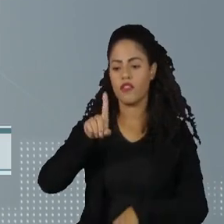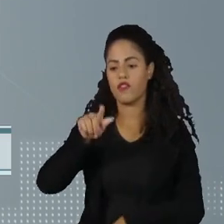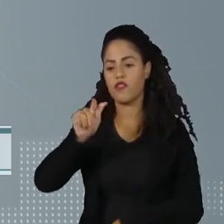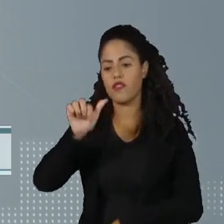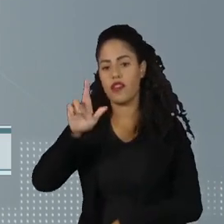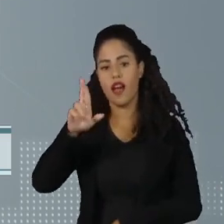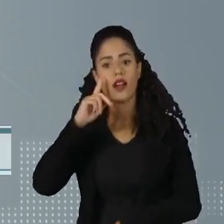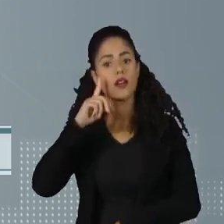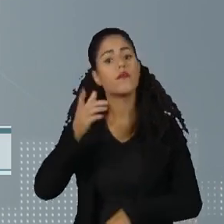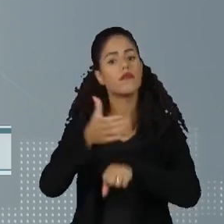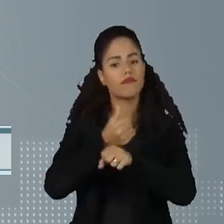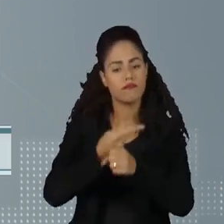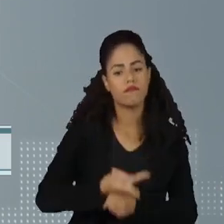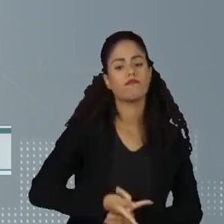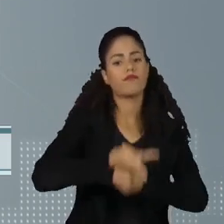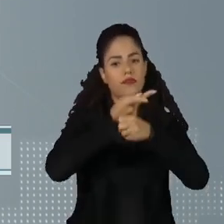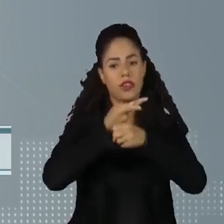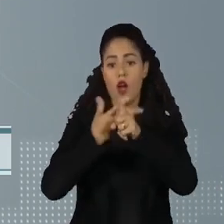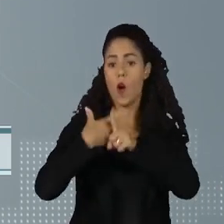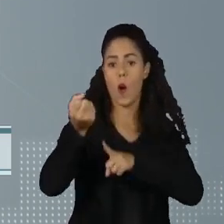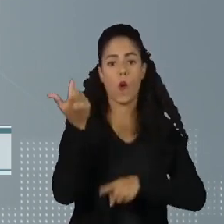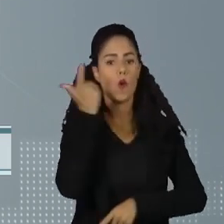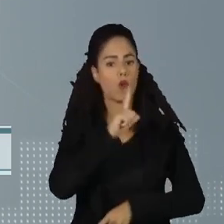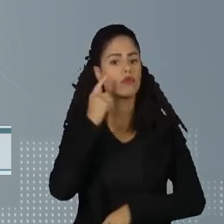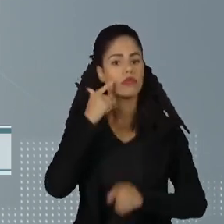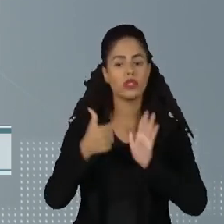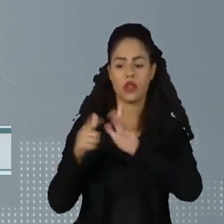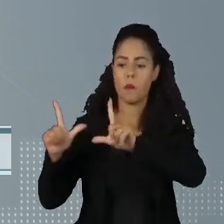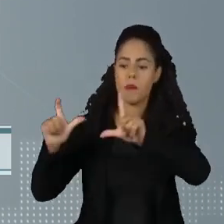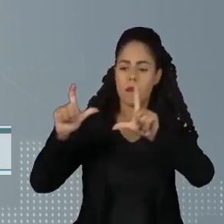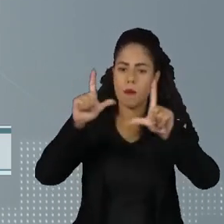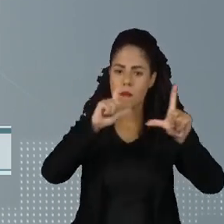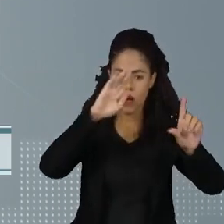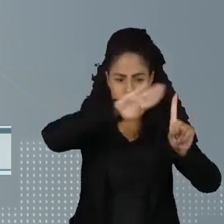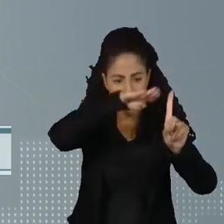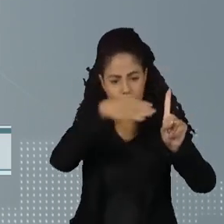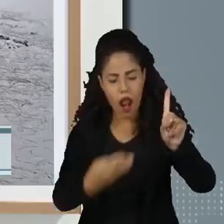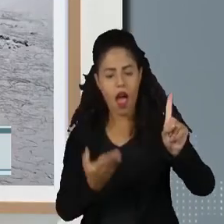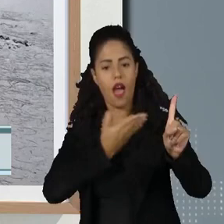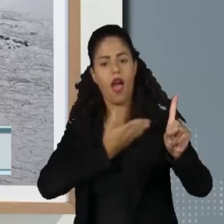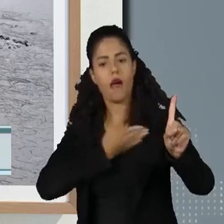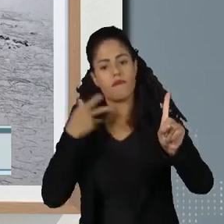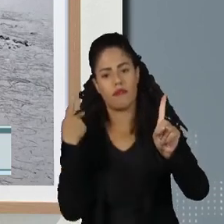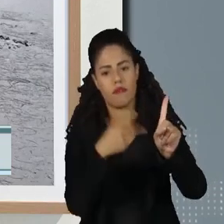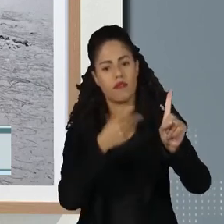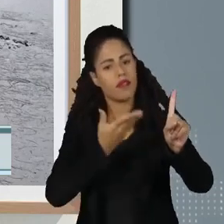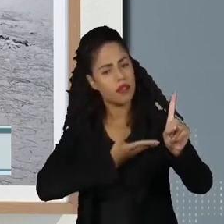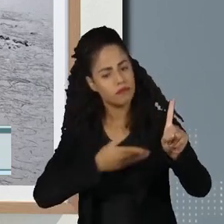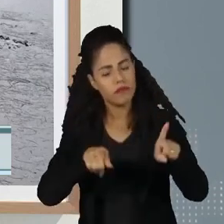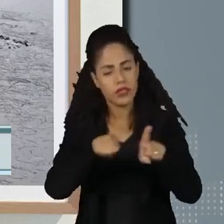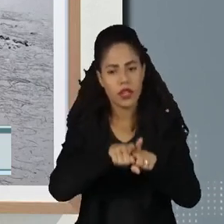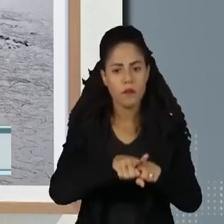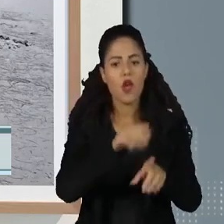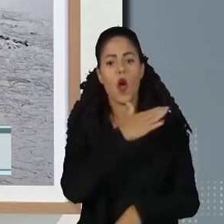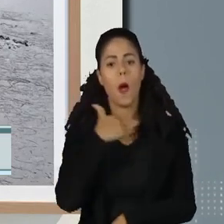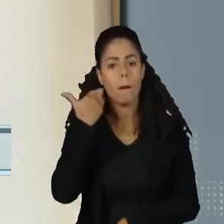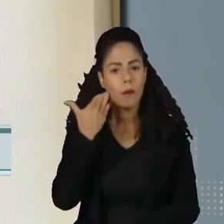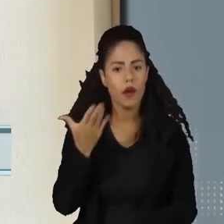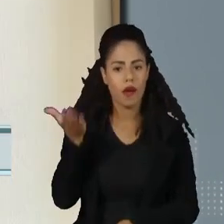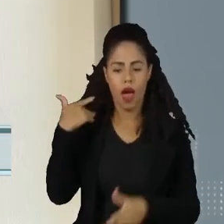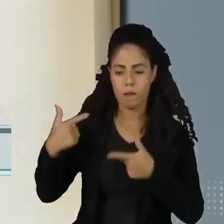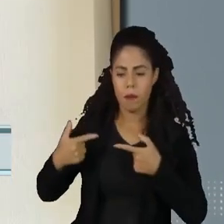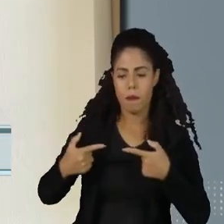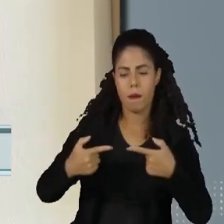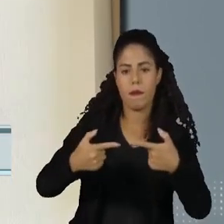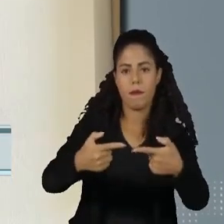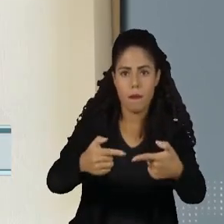venceu o grande prêmio Fotógrafo do Ano pela série em homenagem a um amigo e colega de trabalho morto durante a Guerra Civil